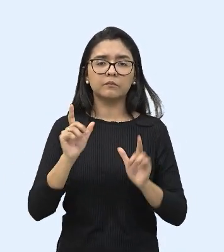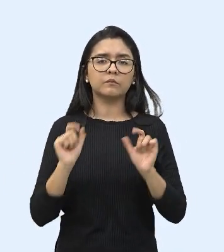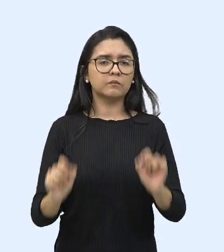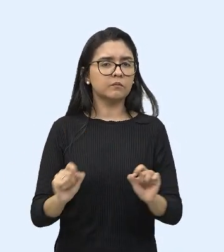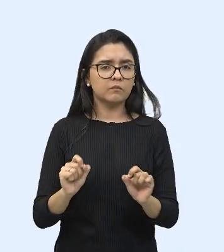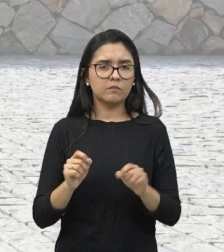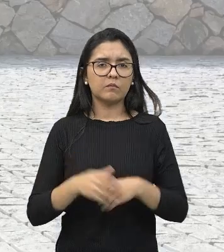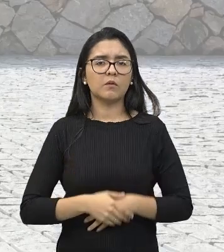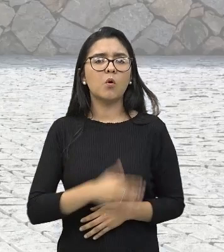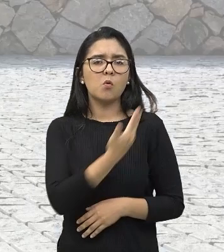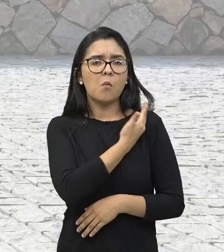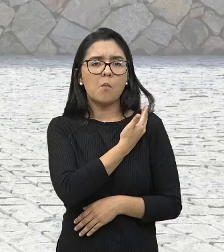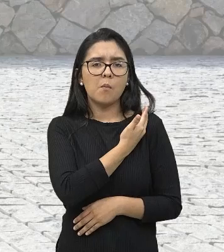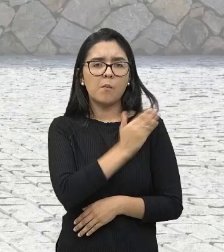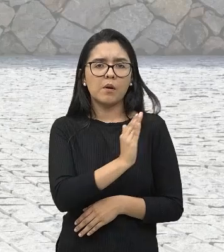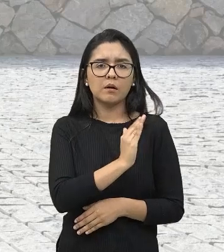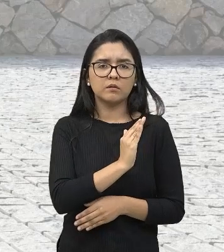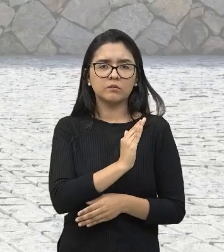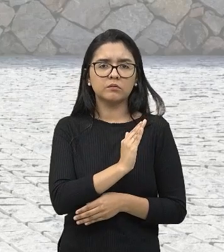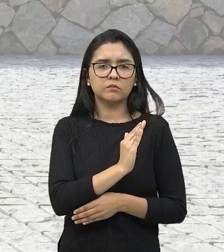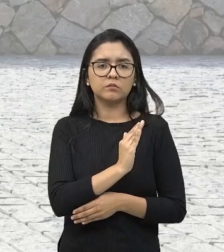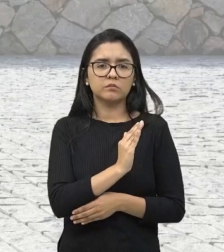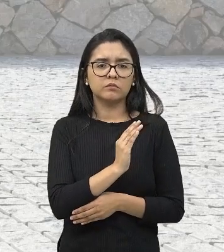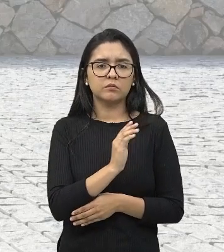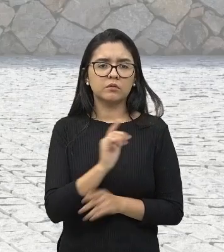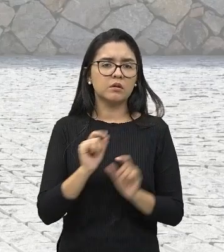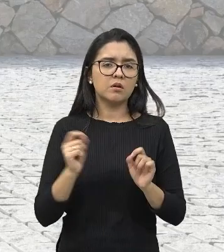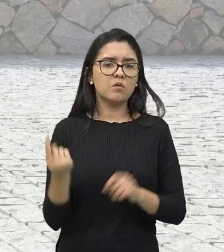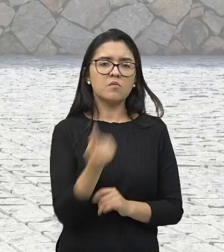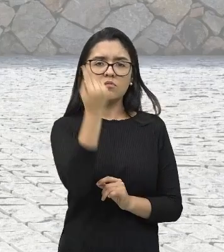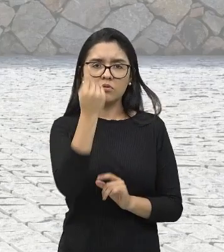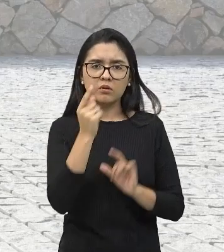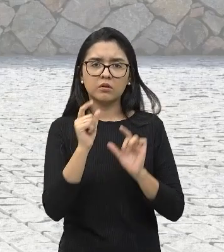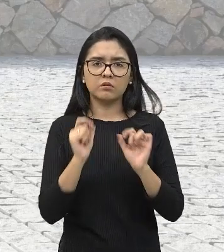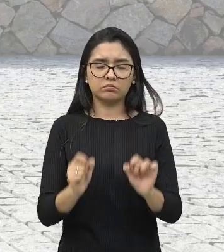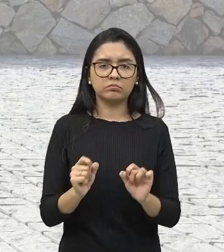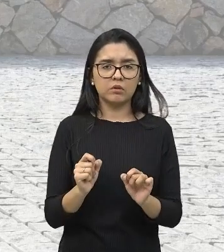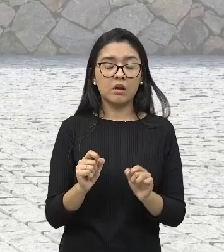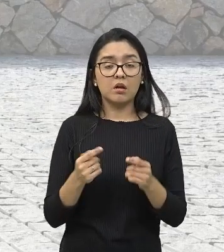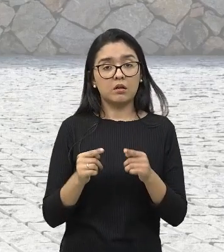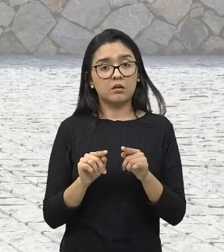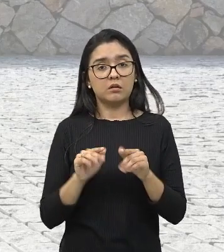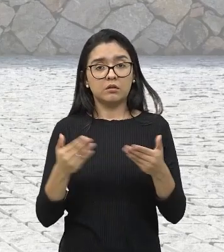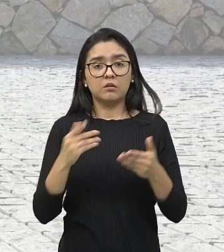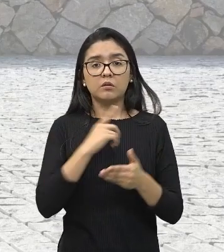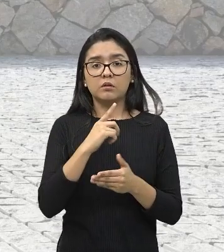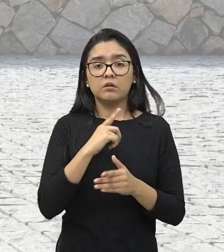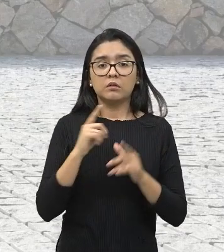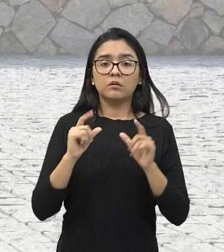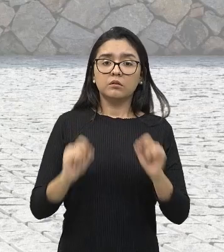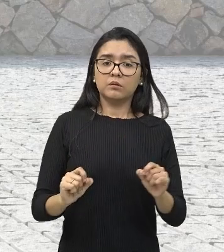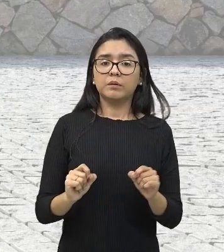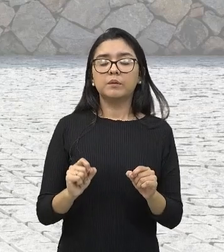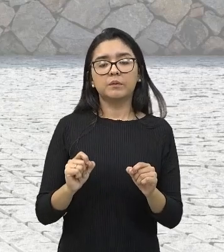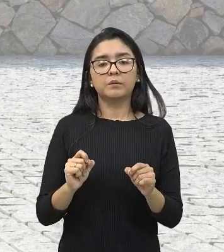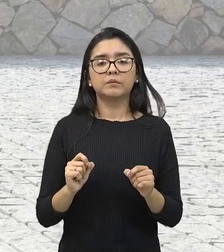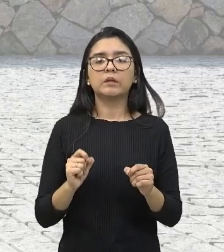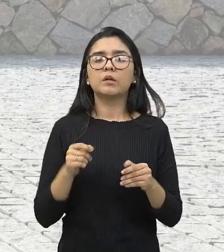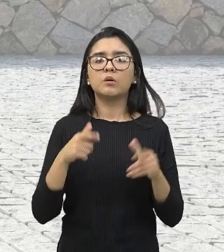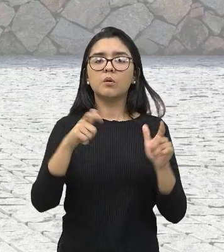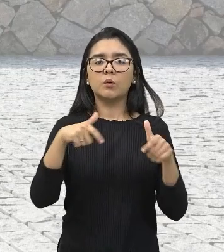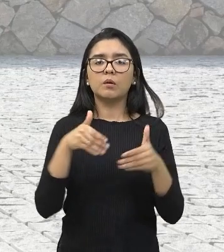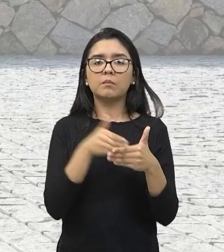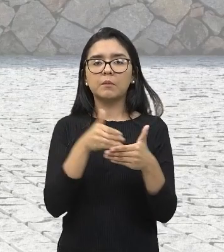racismo como quase praticamente a única forma de existência. Então, nós vamos ter locais que são delimitados, onde